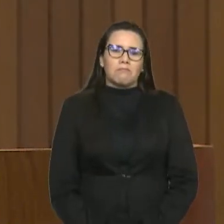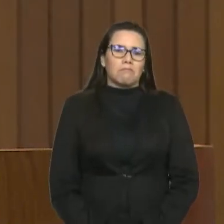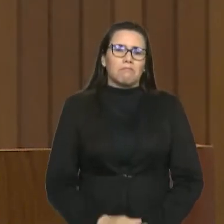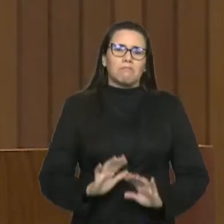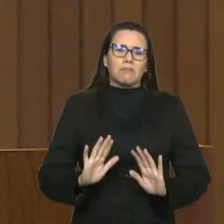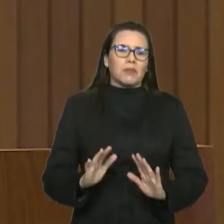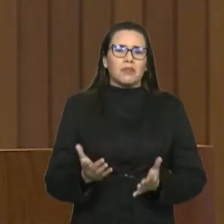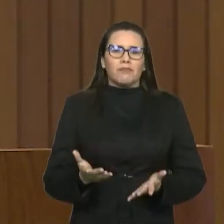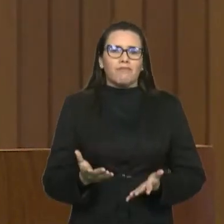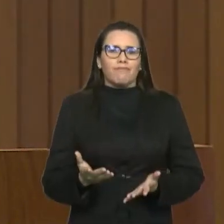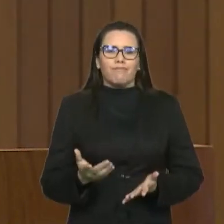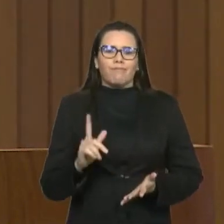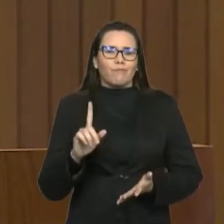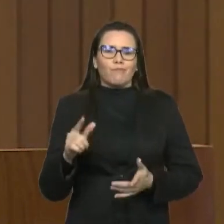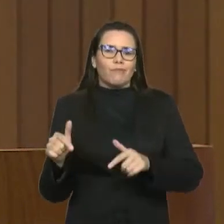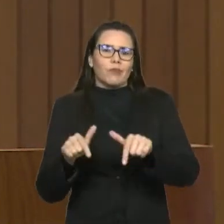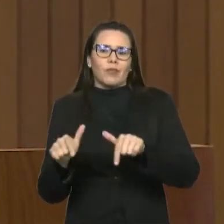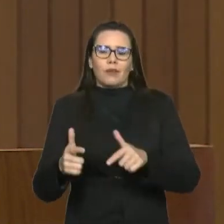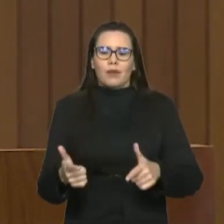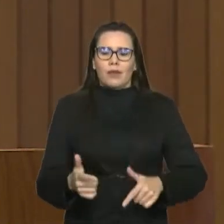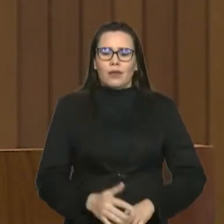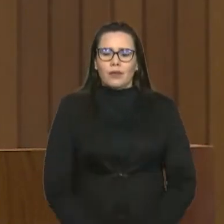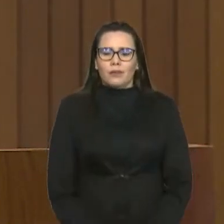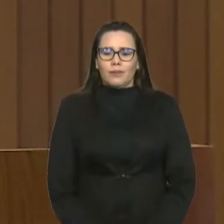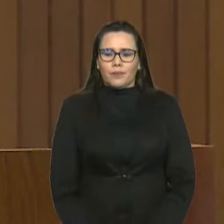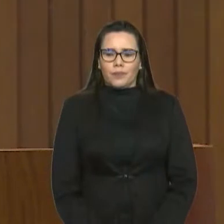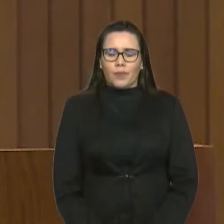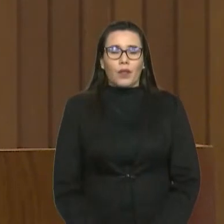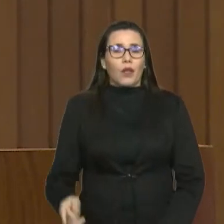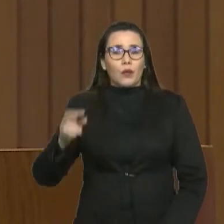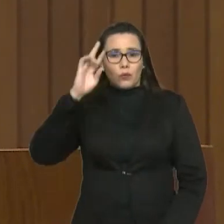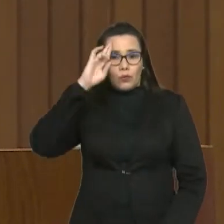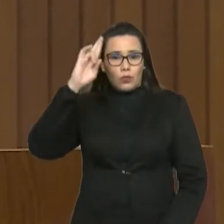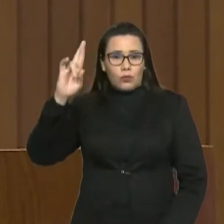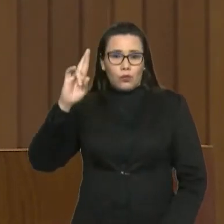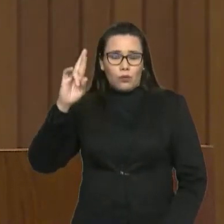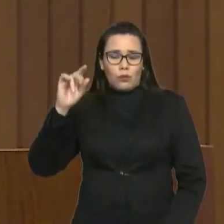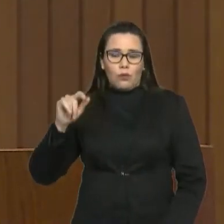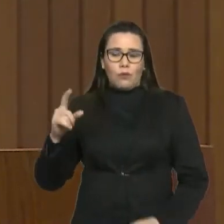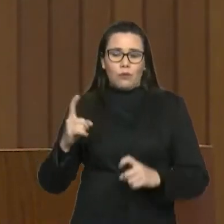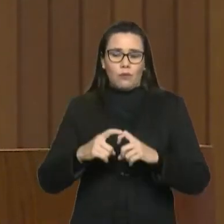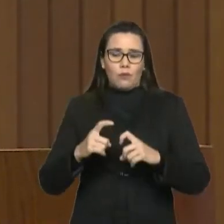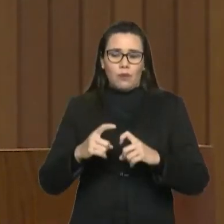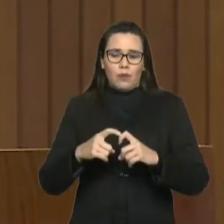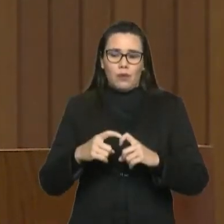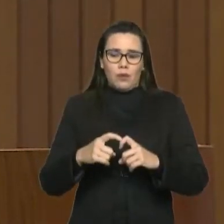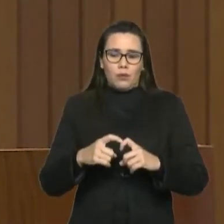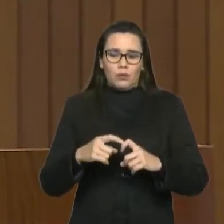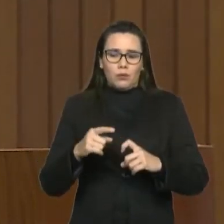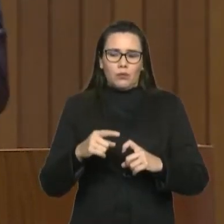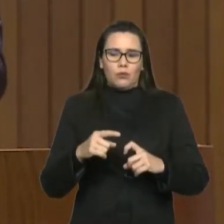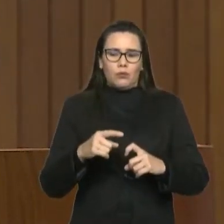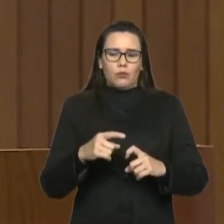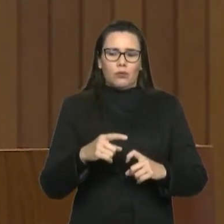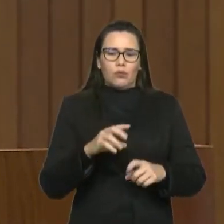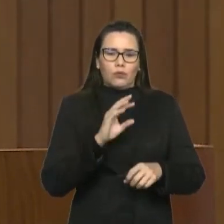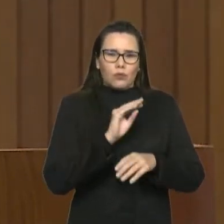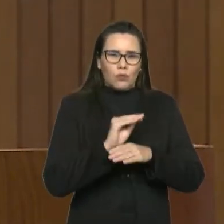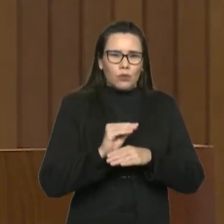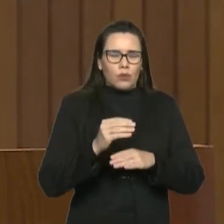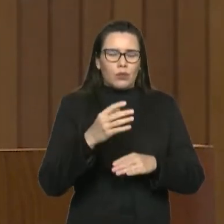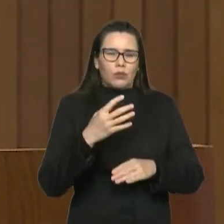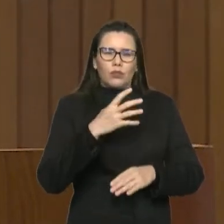que nos gerou espanto, do diretor de divisão de raiva, o médico veterinário José Antônio Veloso, onde ele